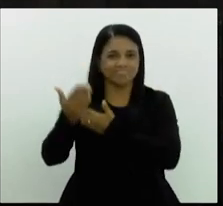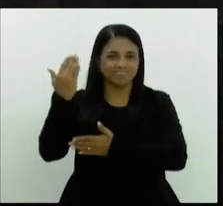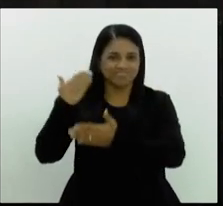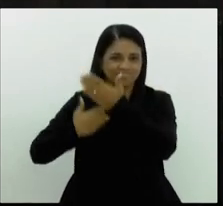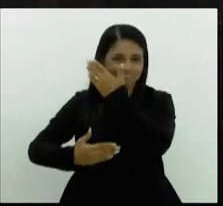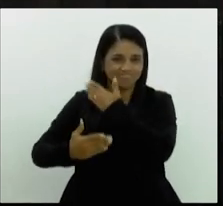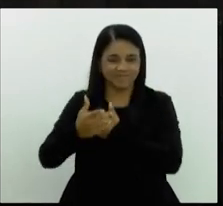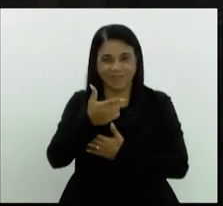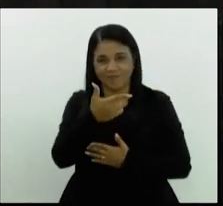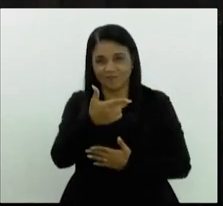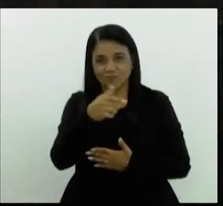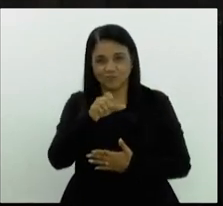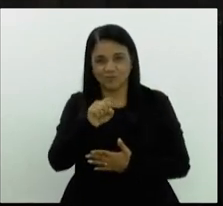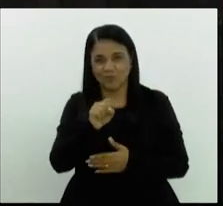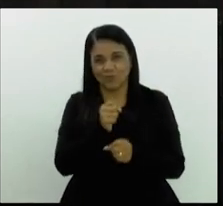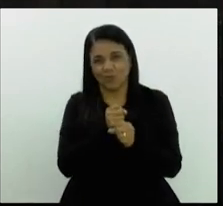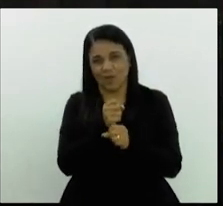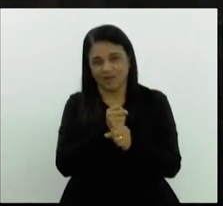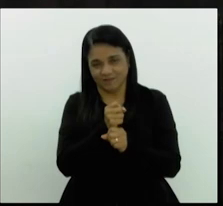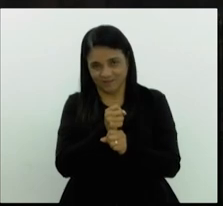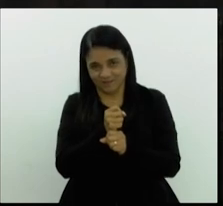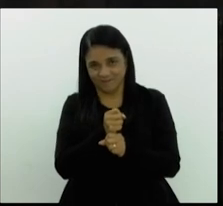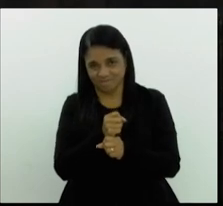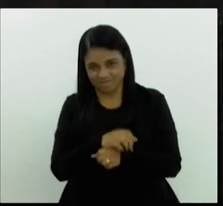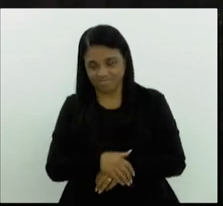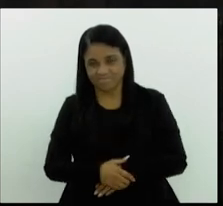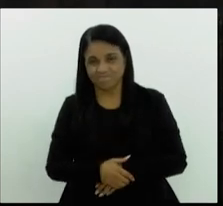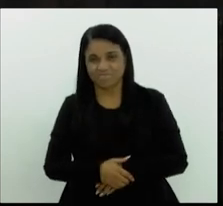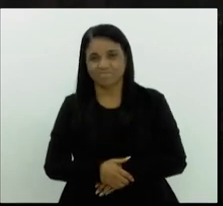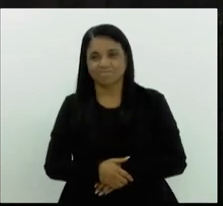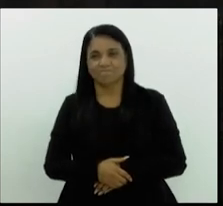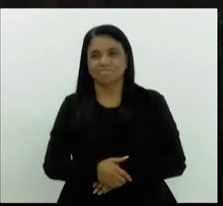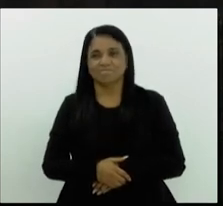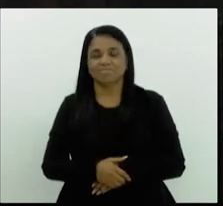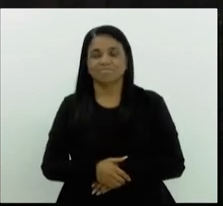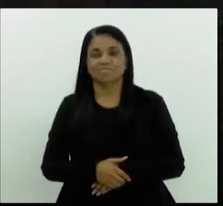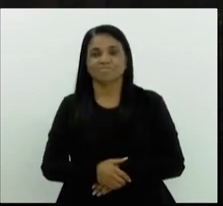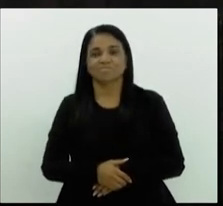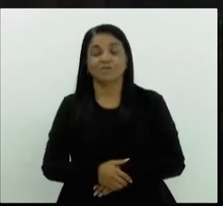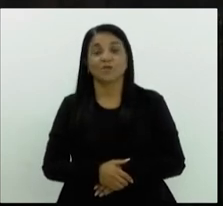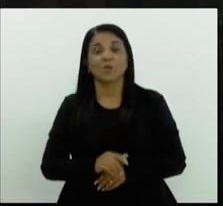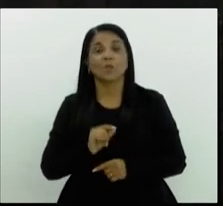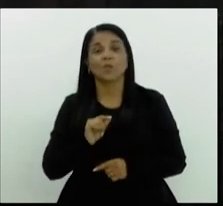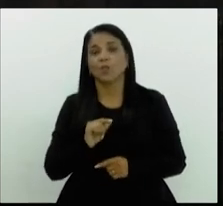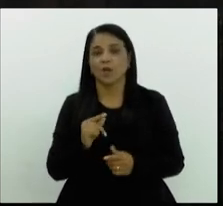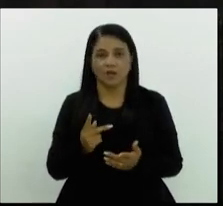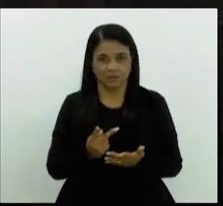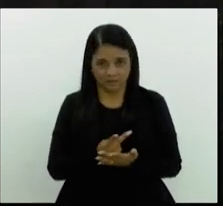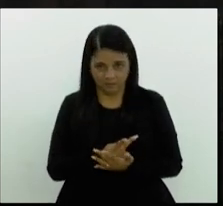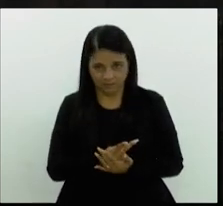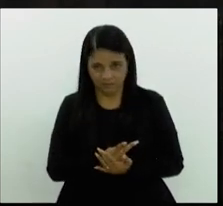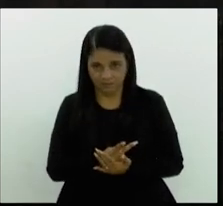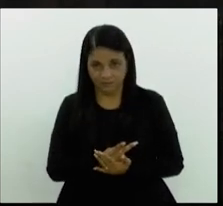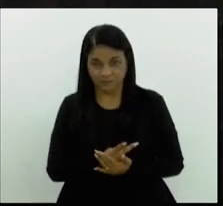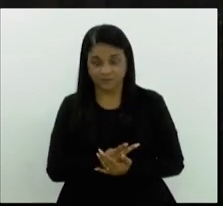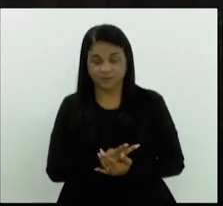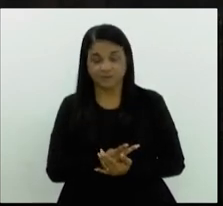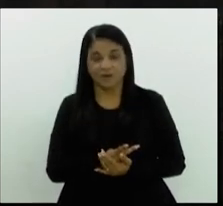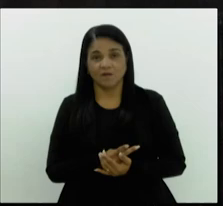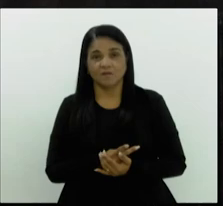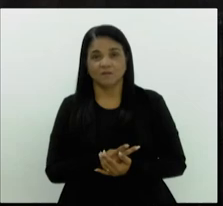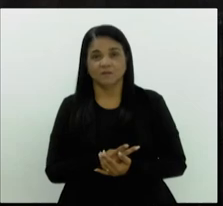há 28 anos atrás. Acontece que, presidente, quando